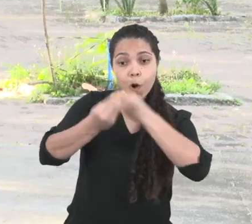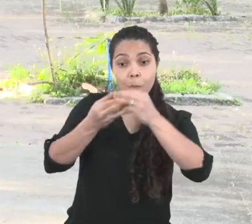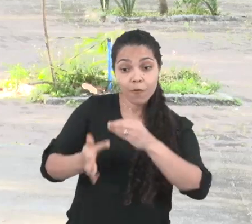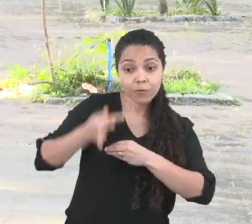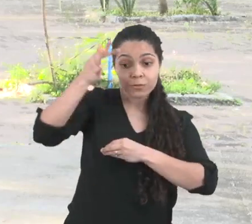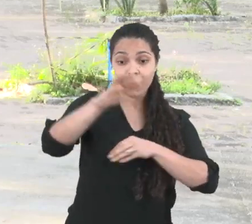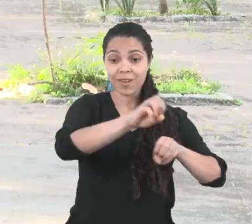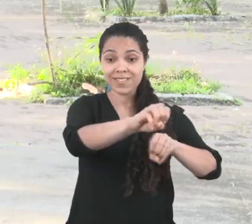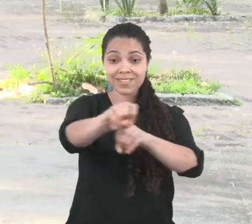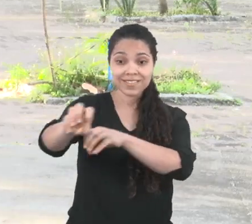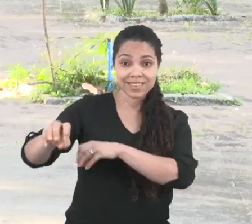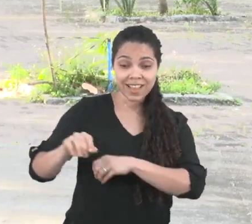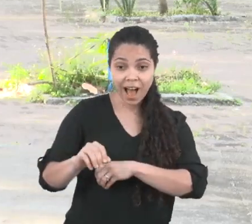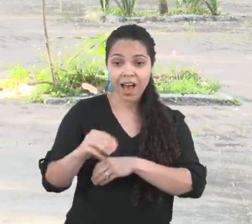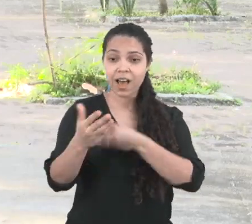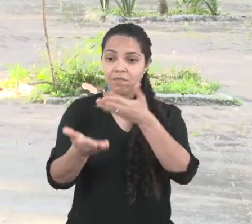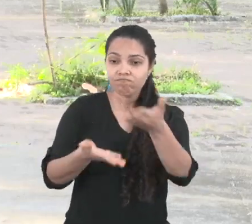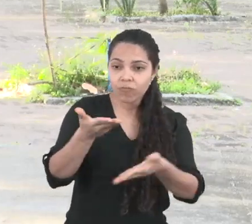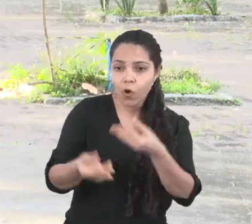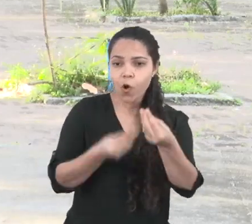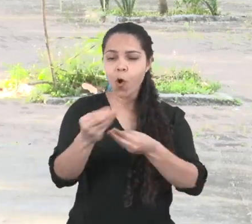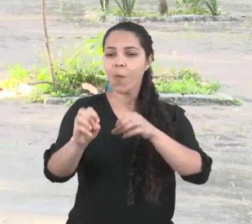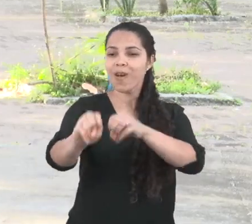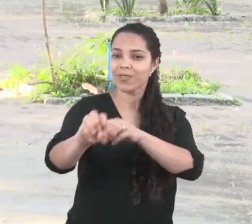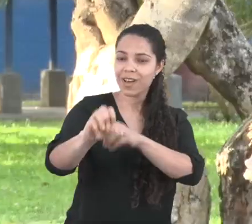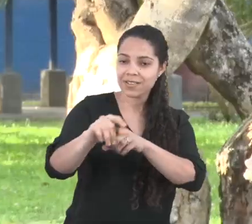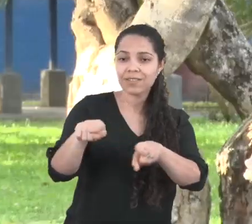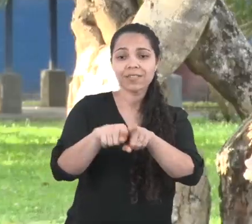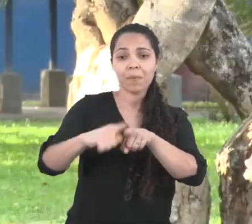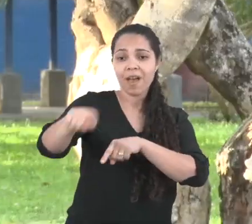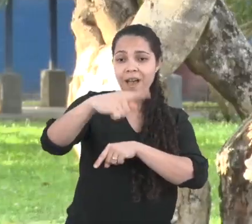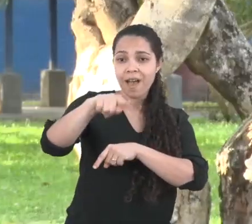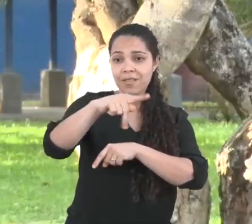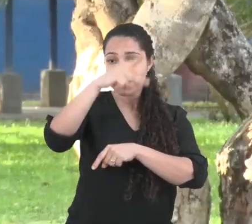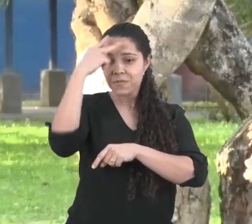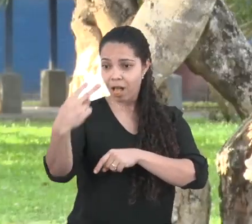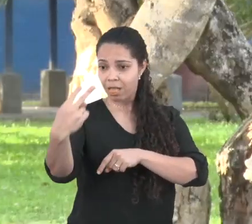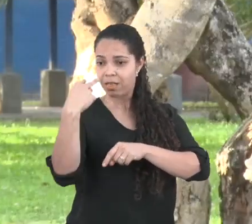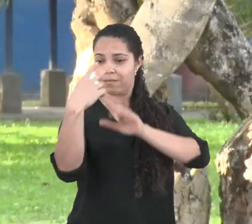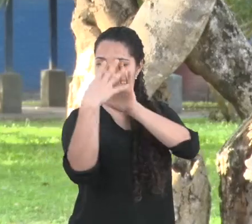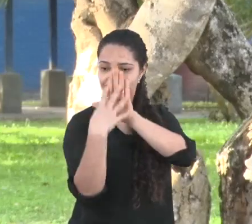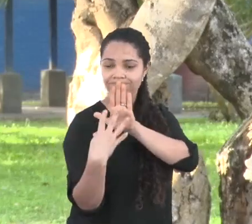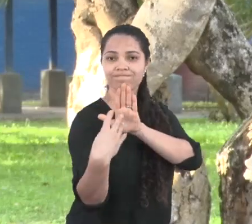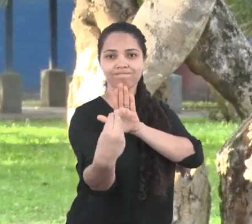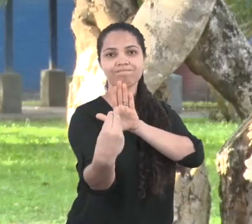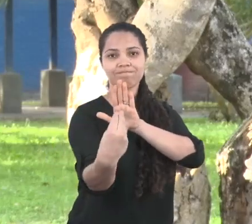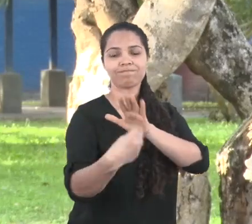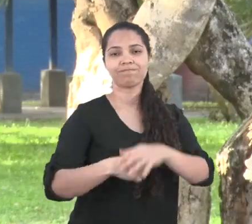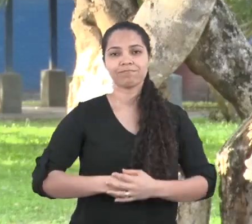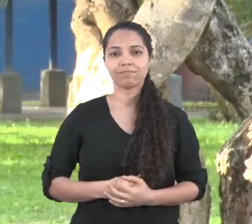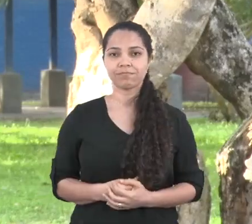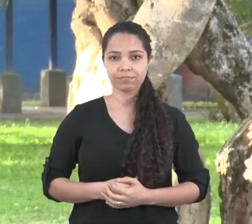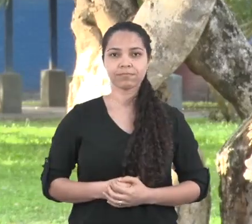vamos lecionar para aqueles outros e cuidar também da educação daqueles que são também pessoas que estão olhando para nós como referências.